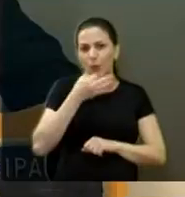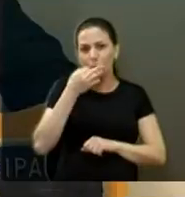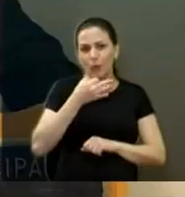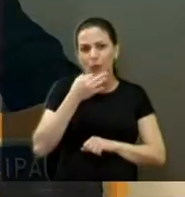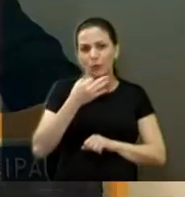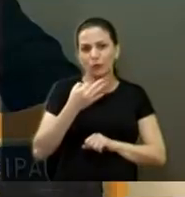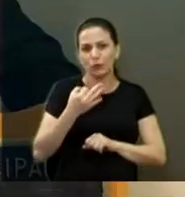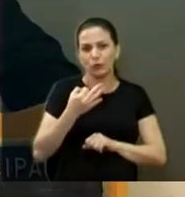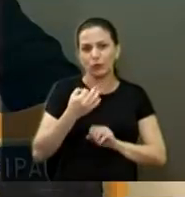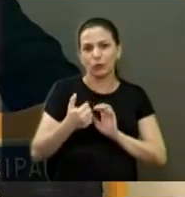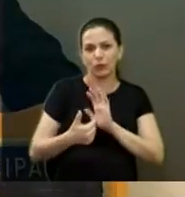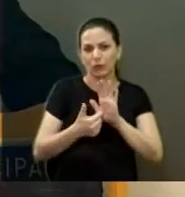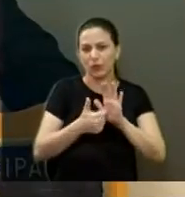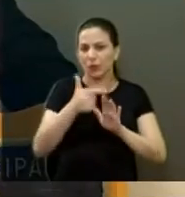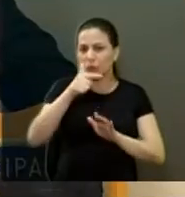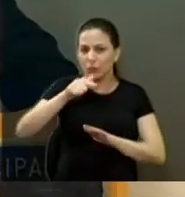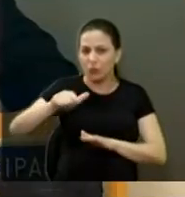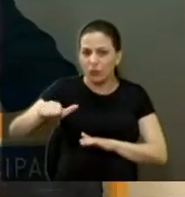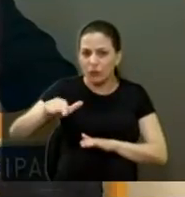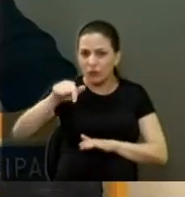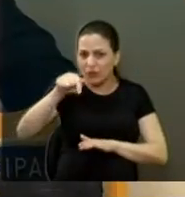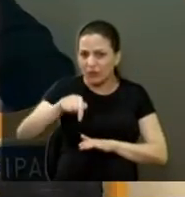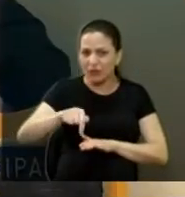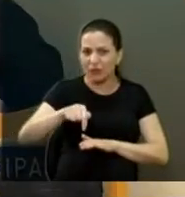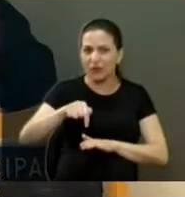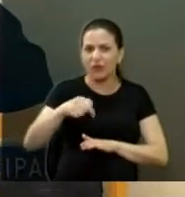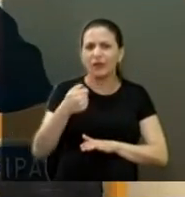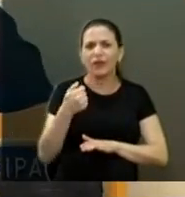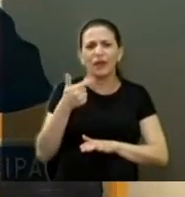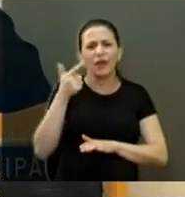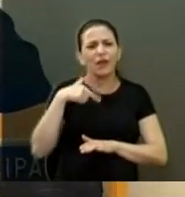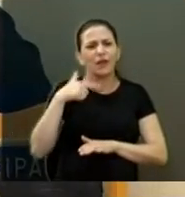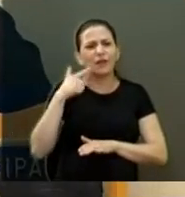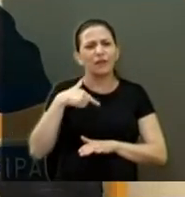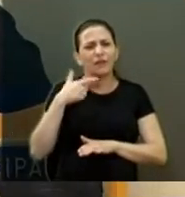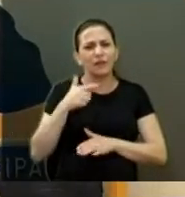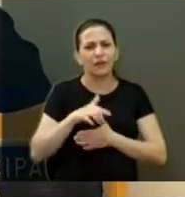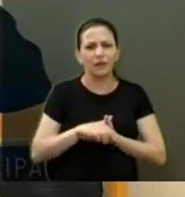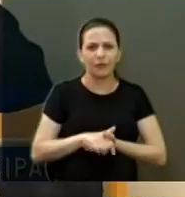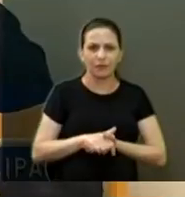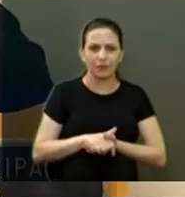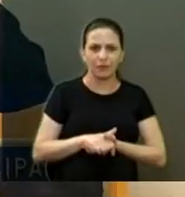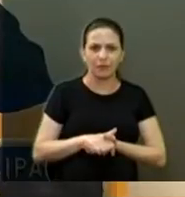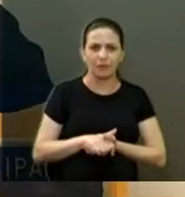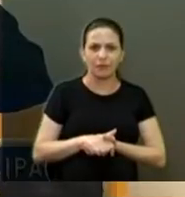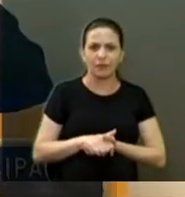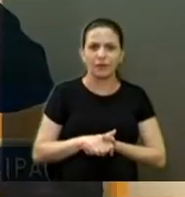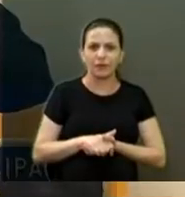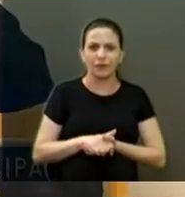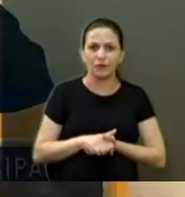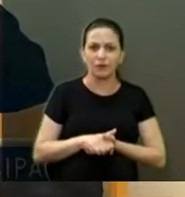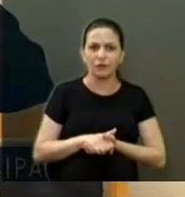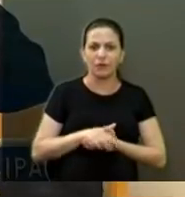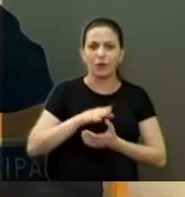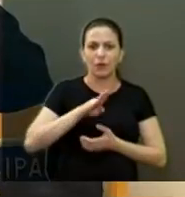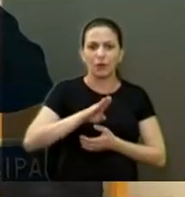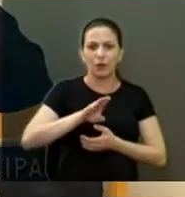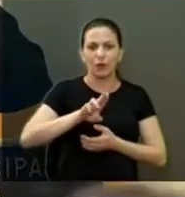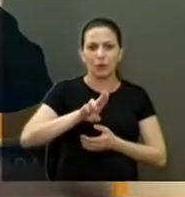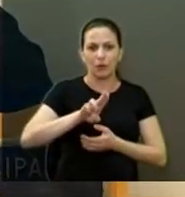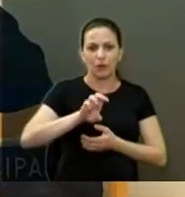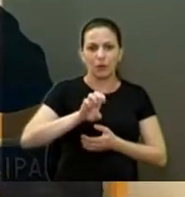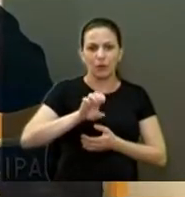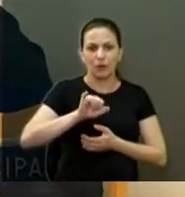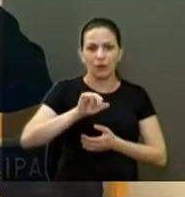exibidos por outros aqui. Na cara dura, fica meio feio isso daí. Quero falar também do bueiro com problemas na Avenida Alberto